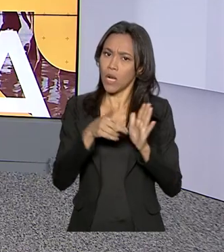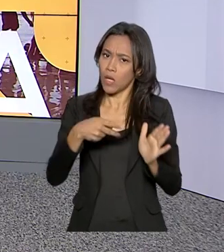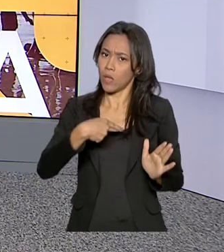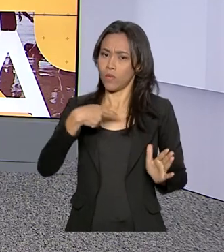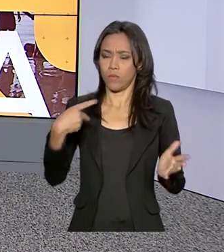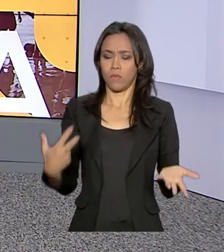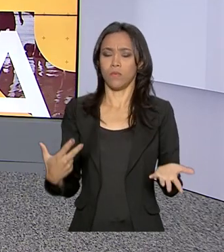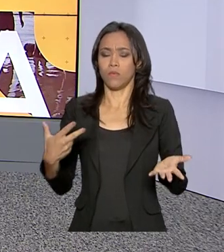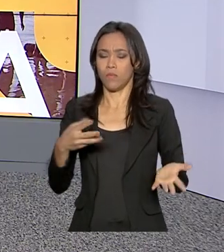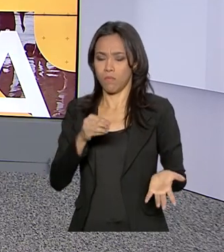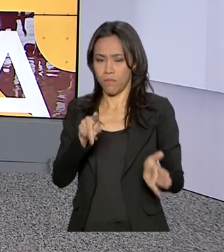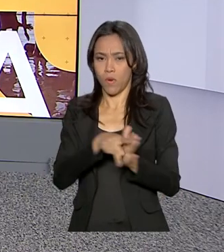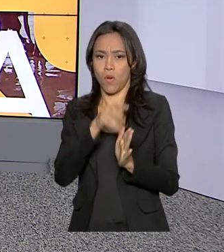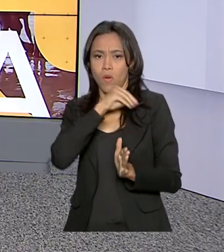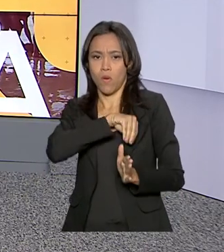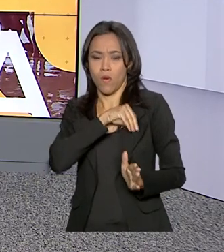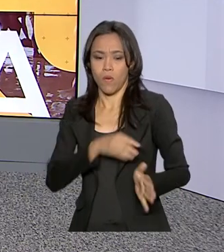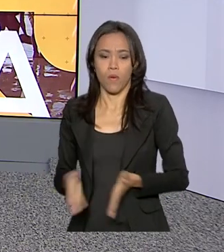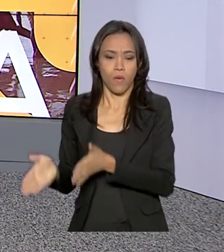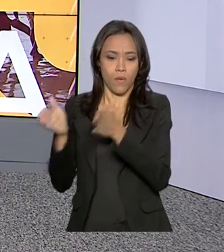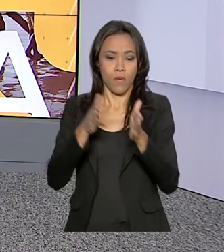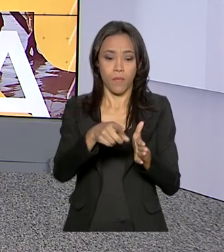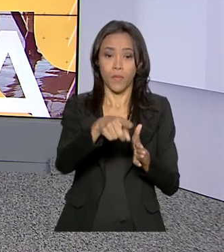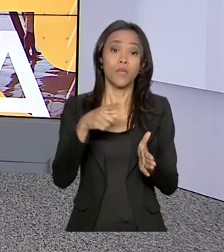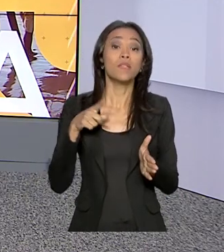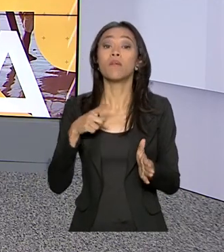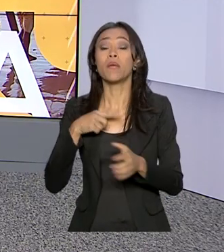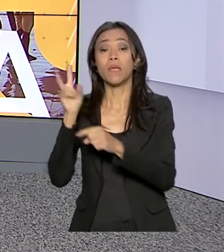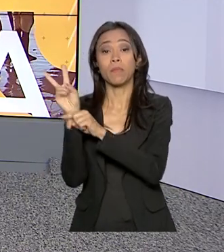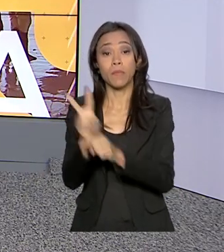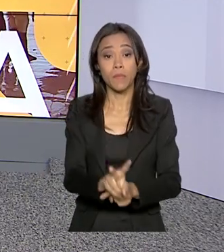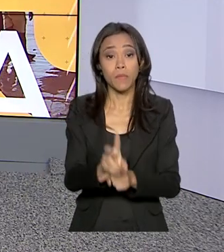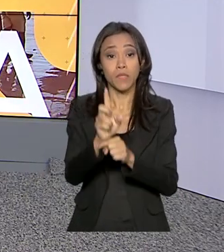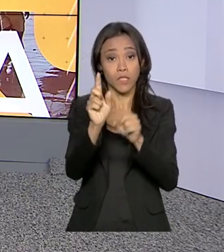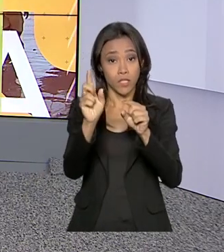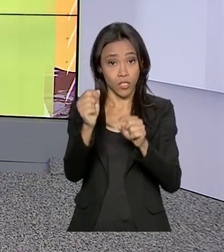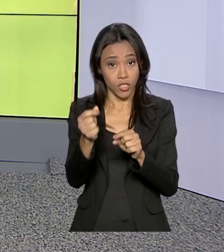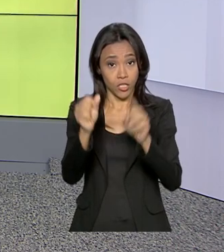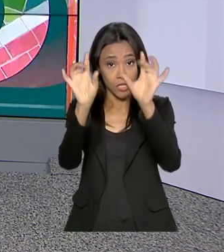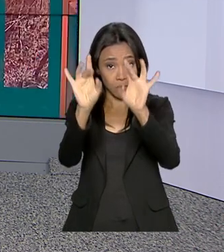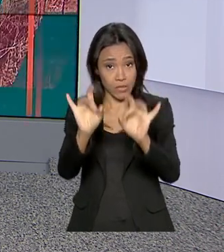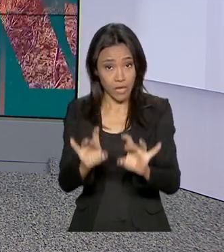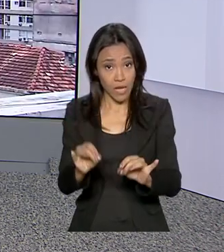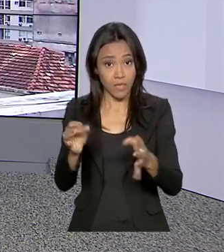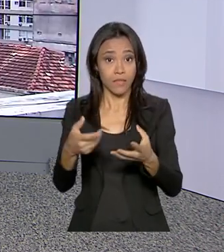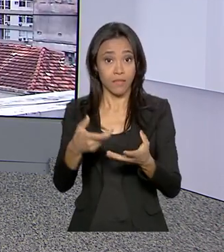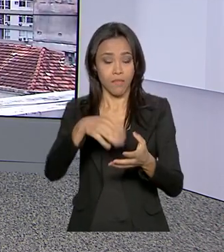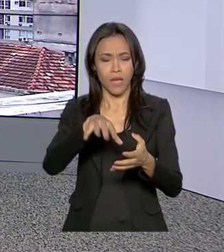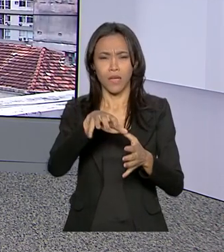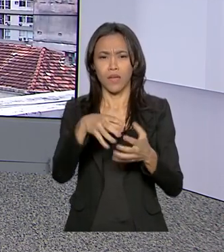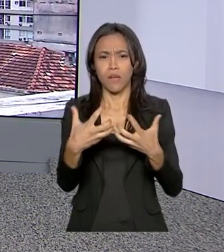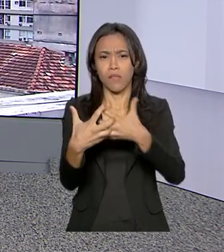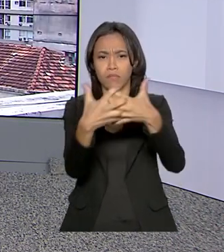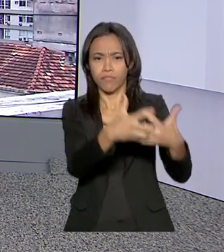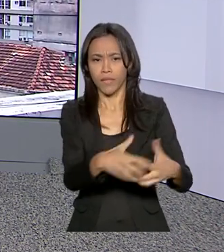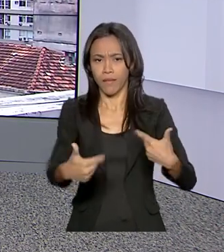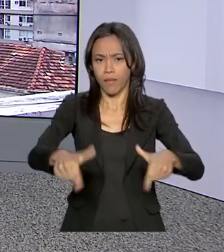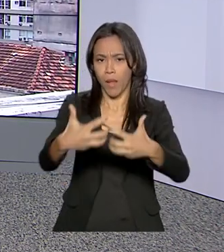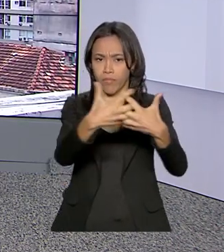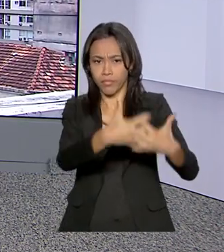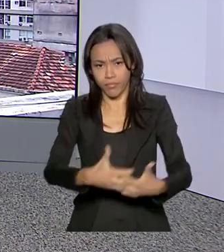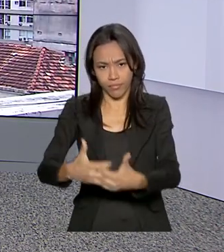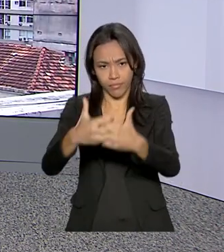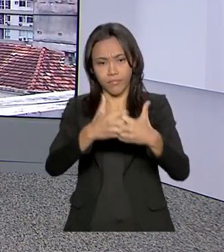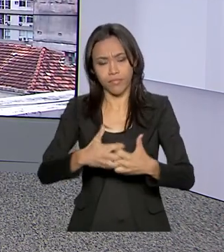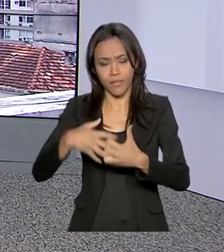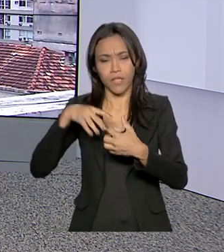E uma linha de crédito com condições especiais está sendo liberada para os caminhoneiros. Vamos ao Rio de Janeiro, Alessandra Lago tem as informações. Bom